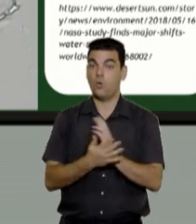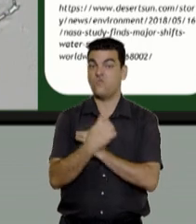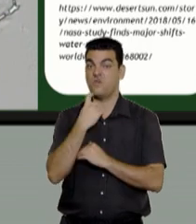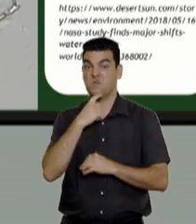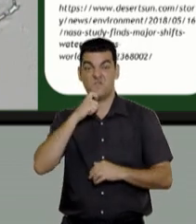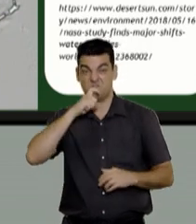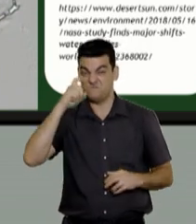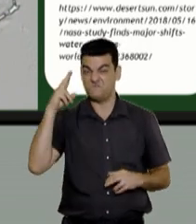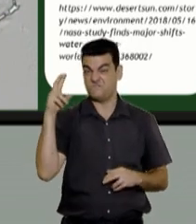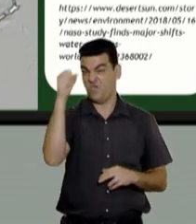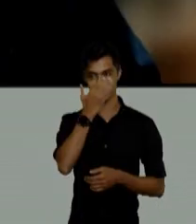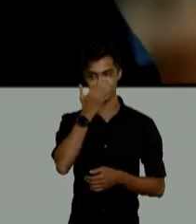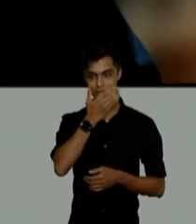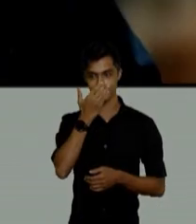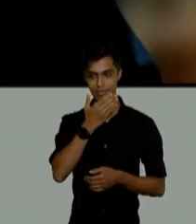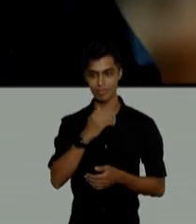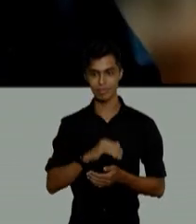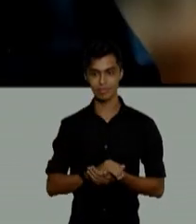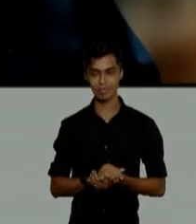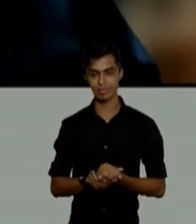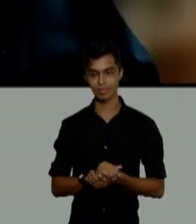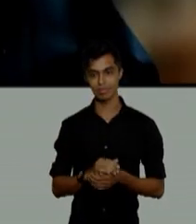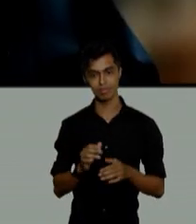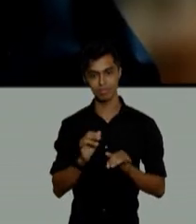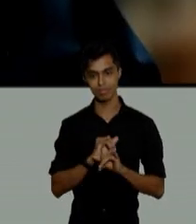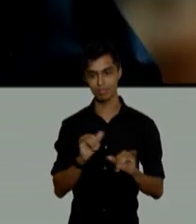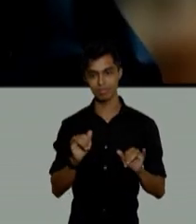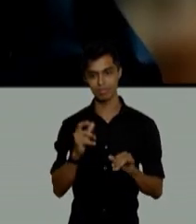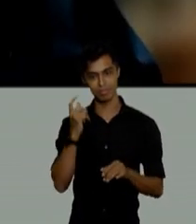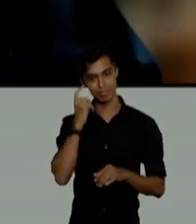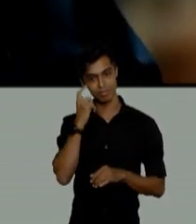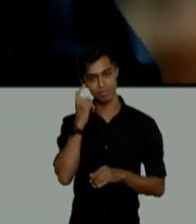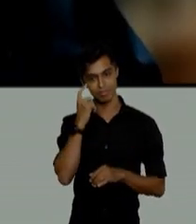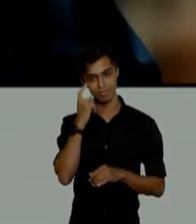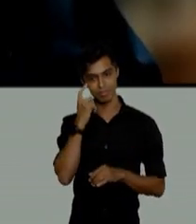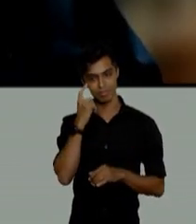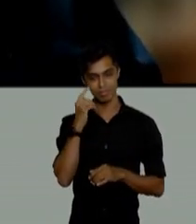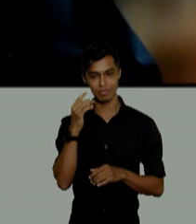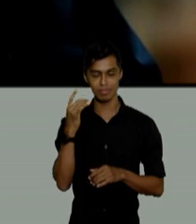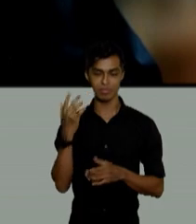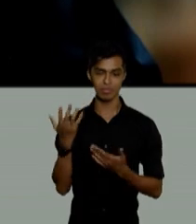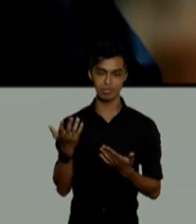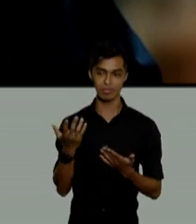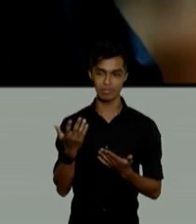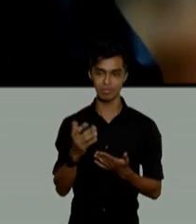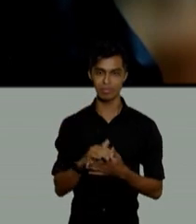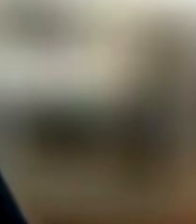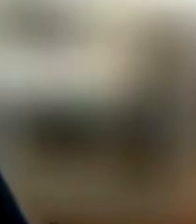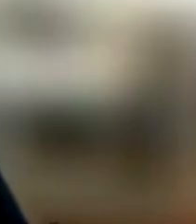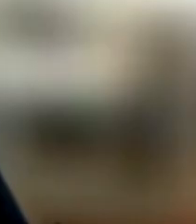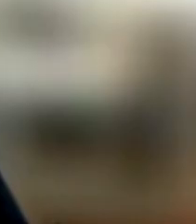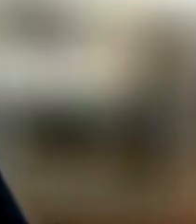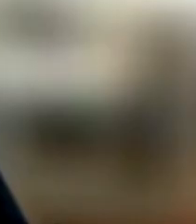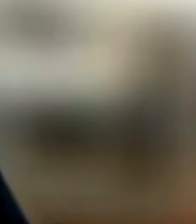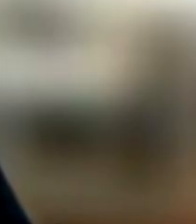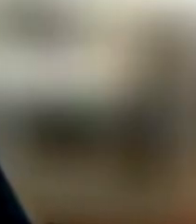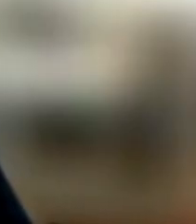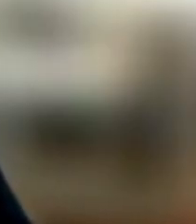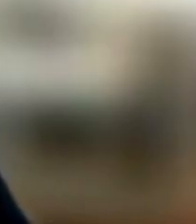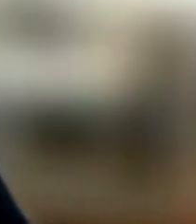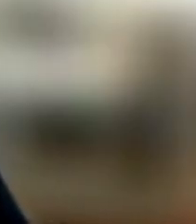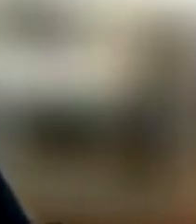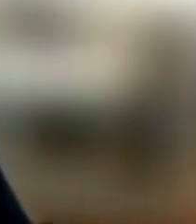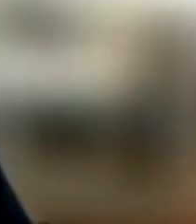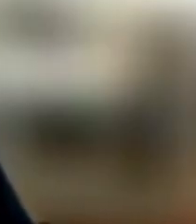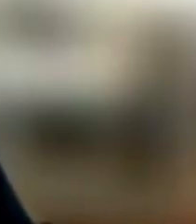do STJ no YouTube. Na mesa de abertura, o vice-presidente da Corte, ministro Og Fernandes, lembrou que a proteção